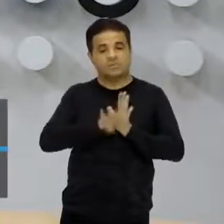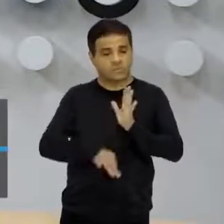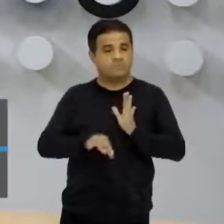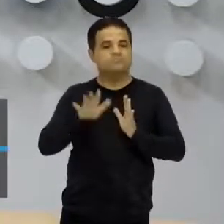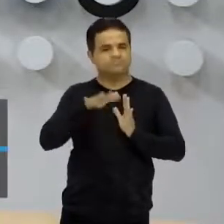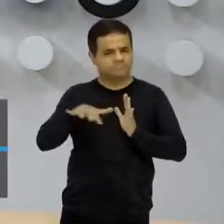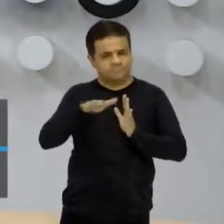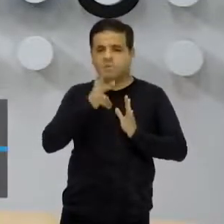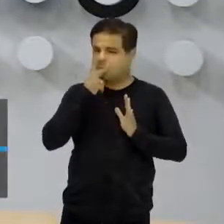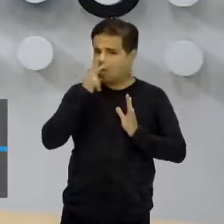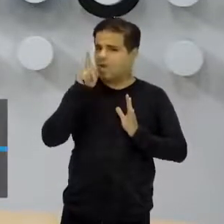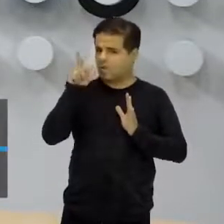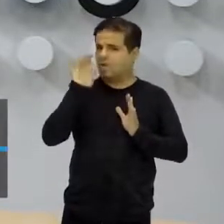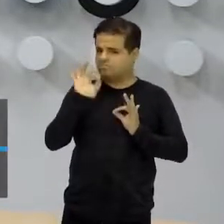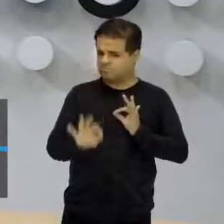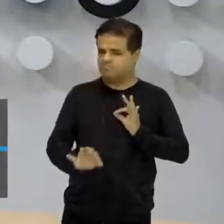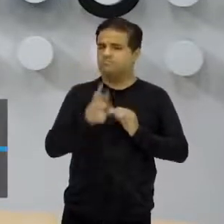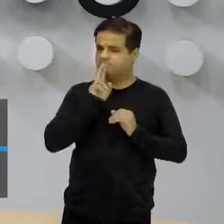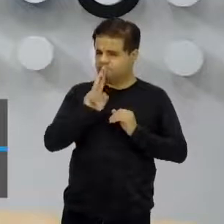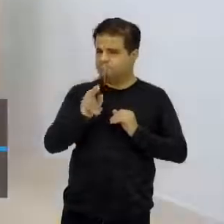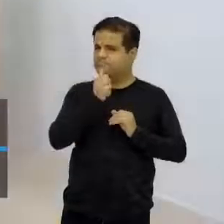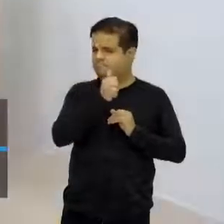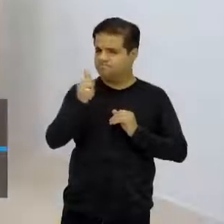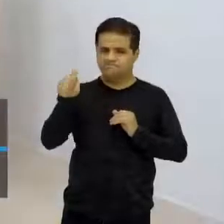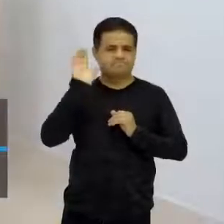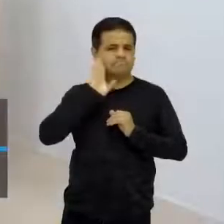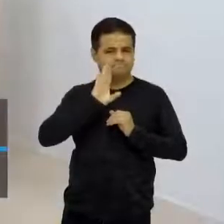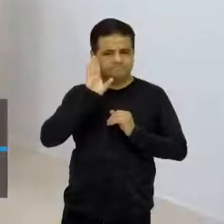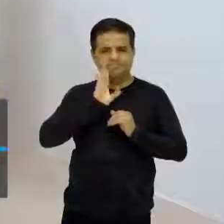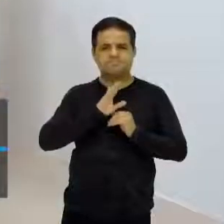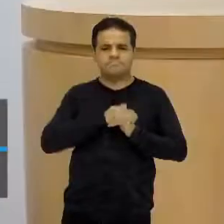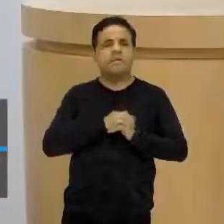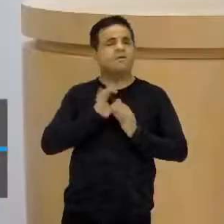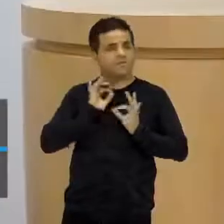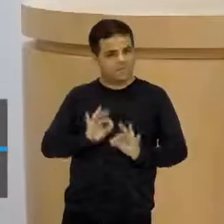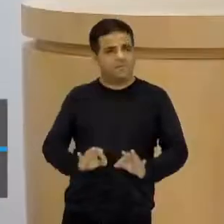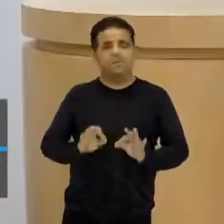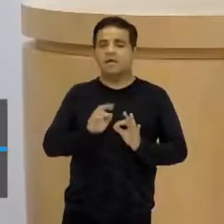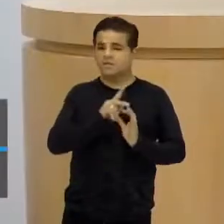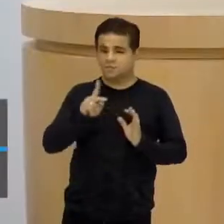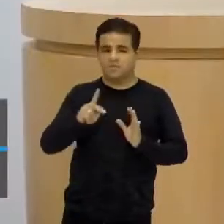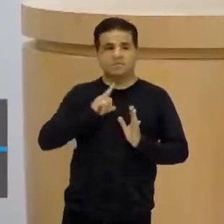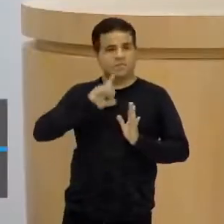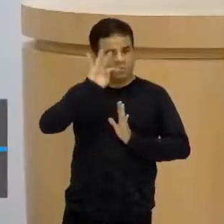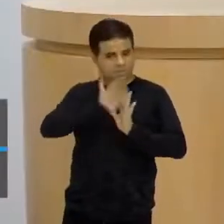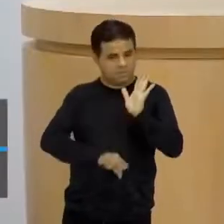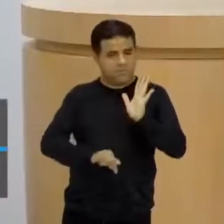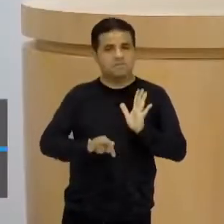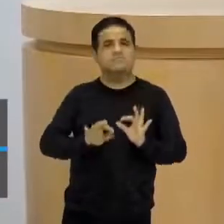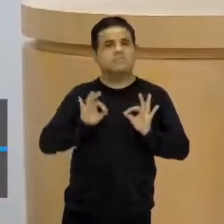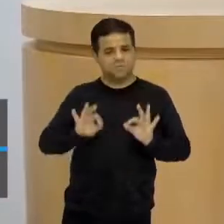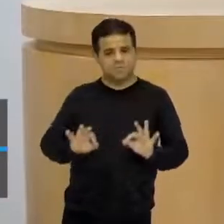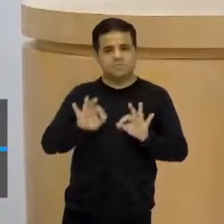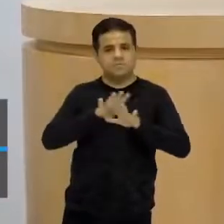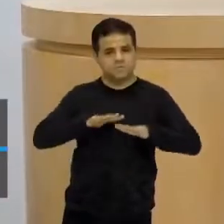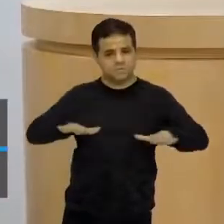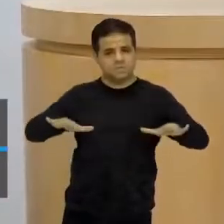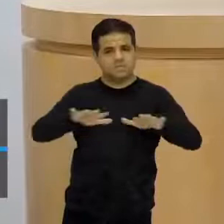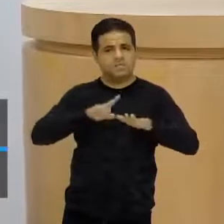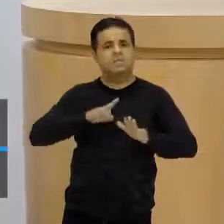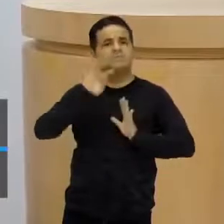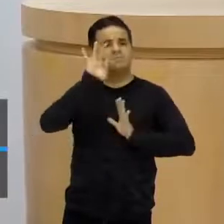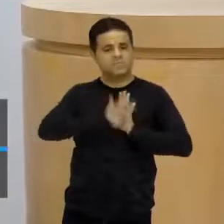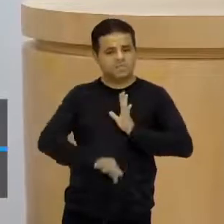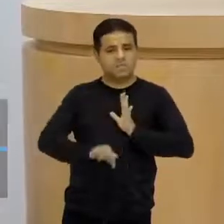Então, acho que essa é uma resposta bem bacana, professora? Exatamente. Os professores têm o texto daí, com certeza eles devem ter o texto, né?